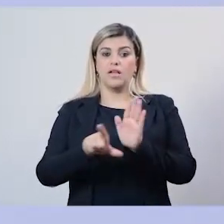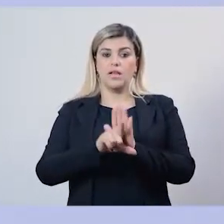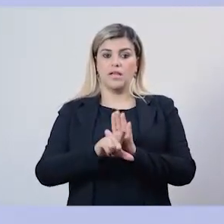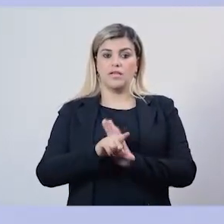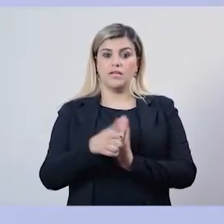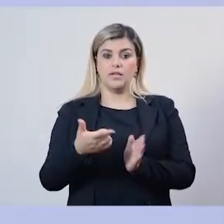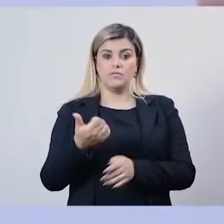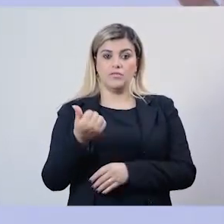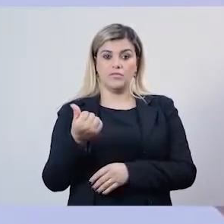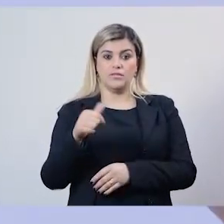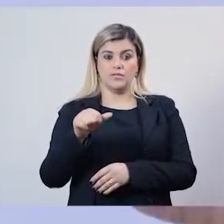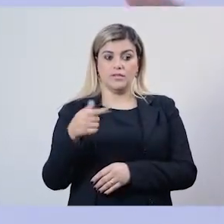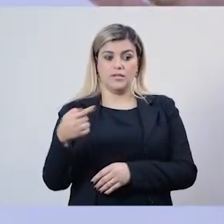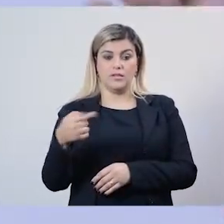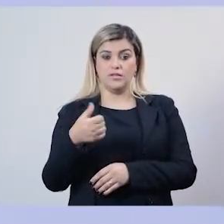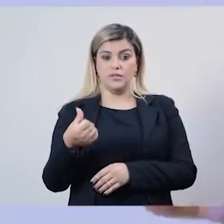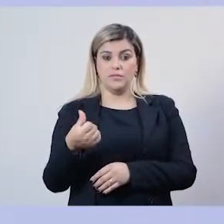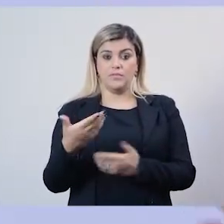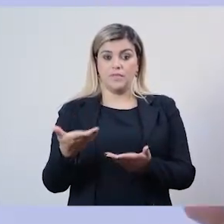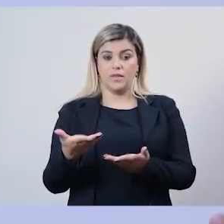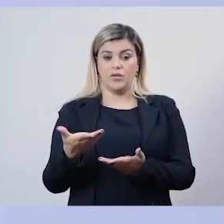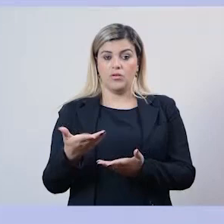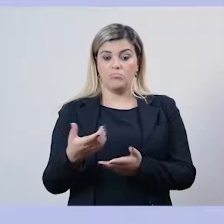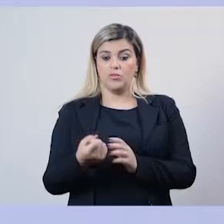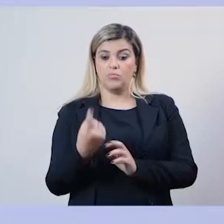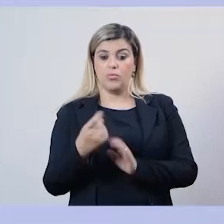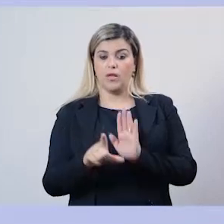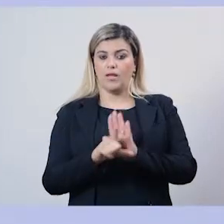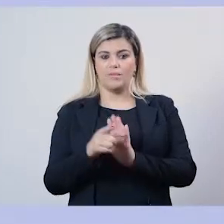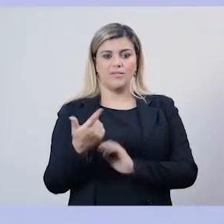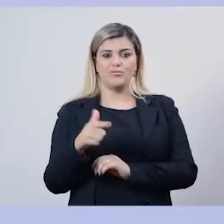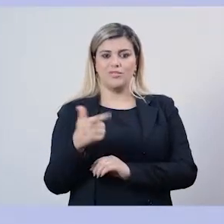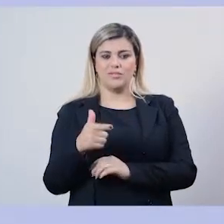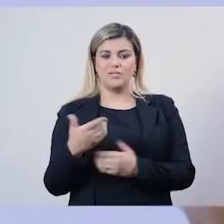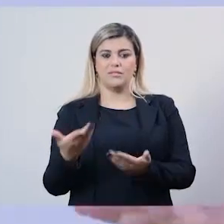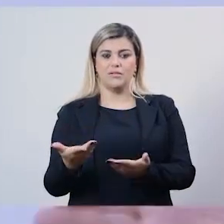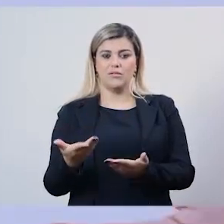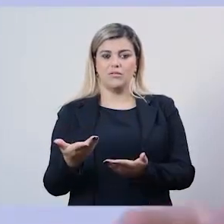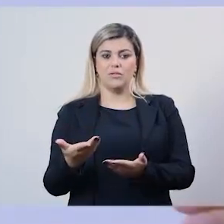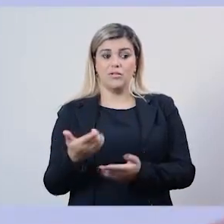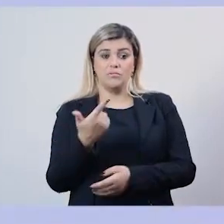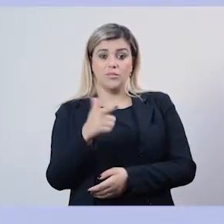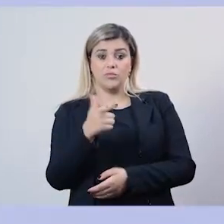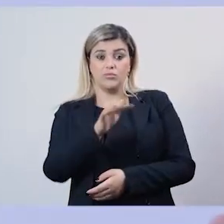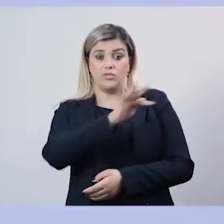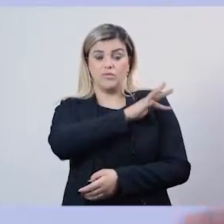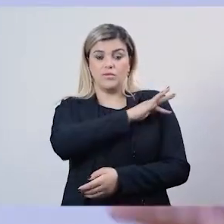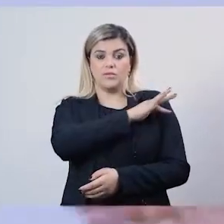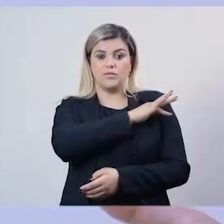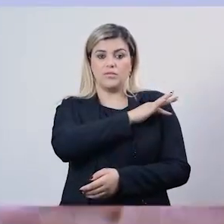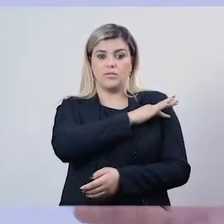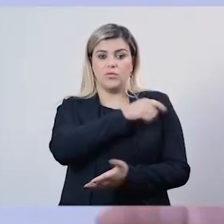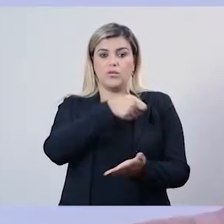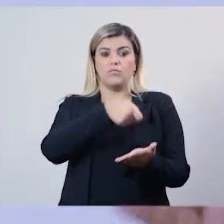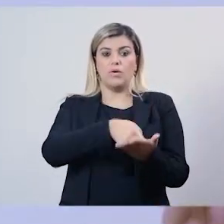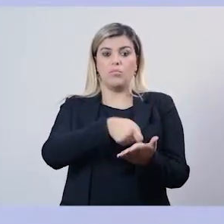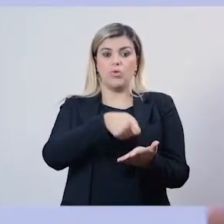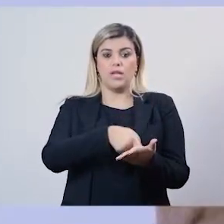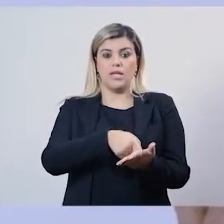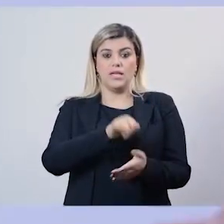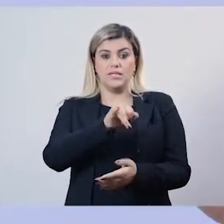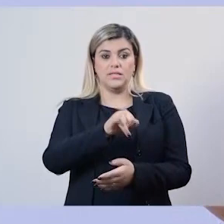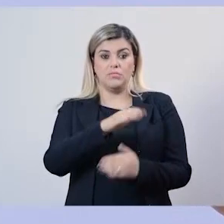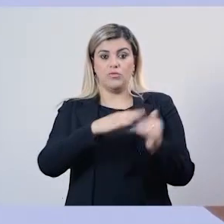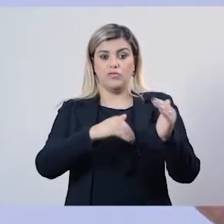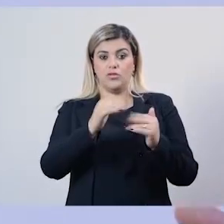mas poderia ter sido uma lei só, não foi. Então, na medida em que não cabia o órgão de fiscalização que puniria quem não cumprisse aquela lei,